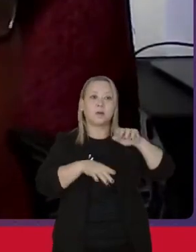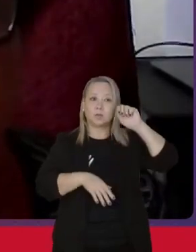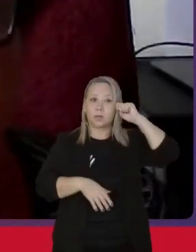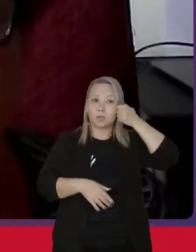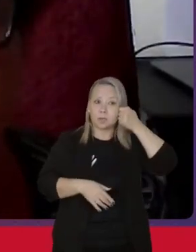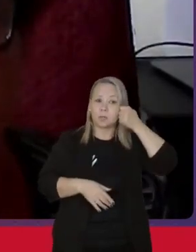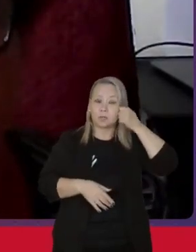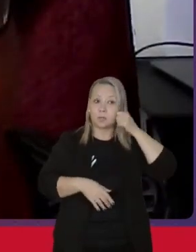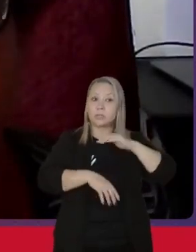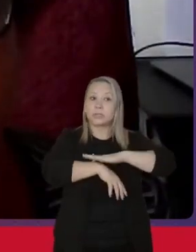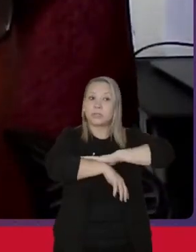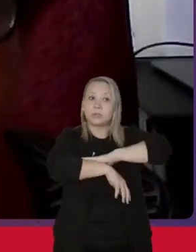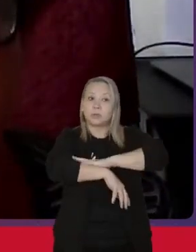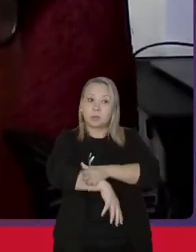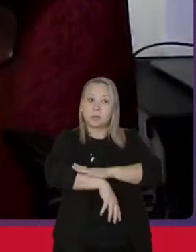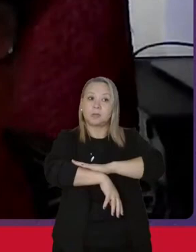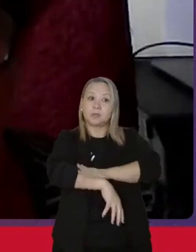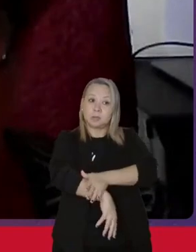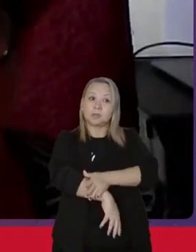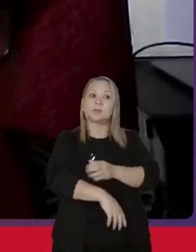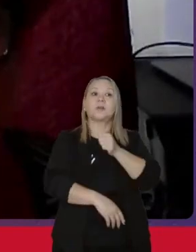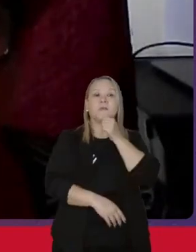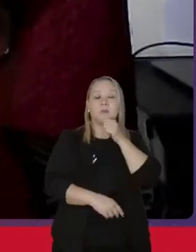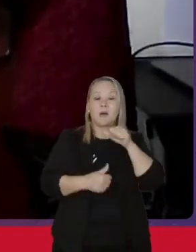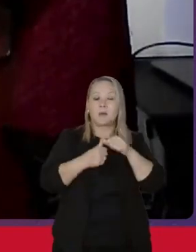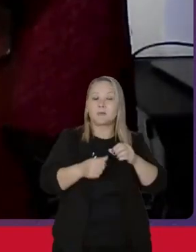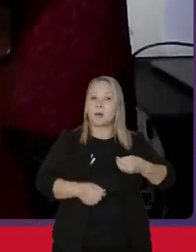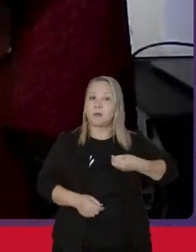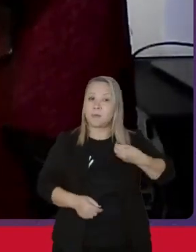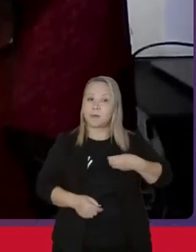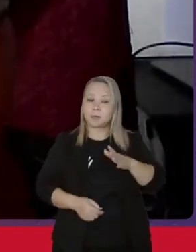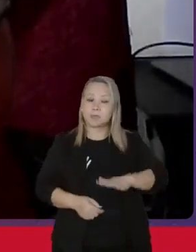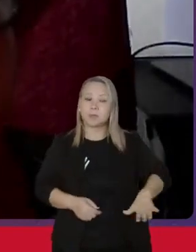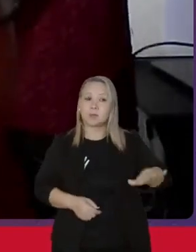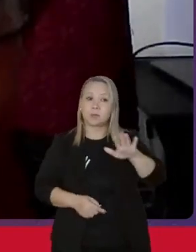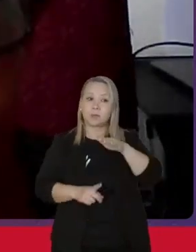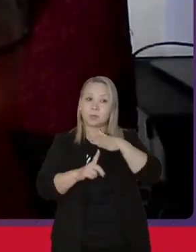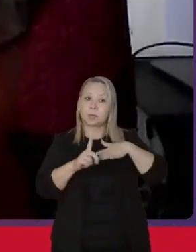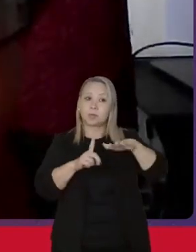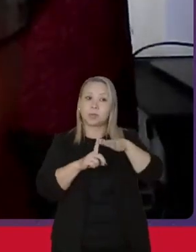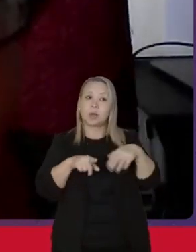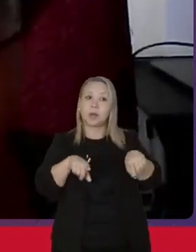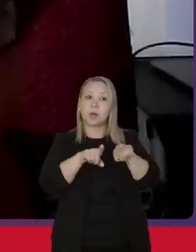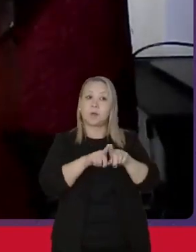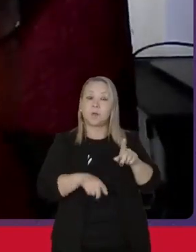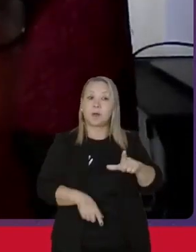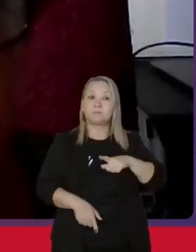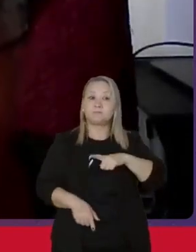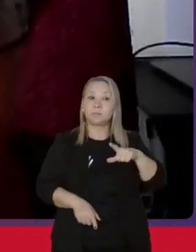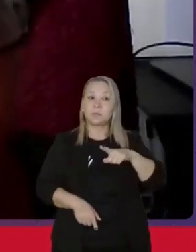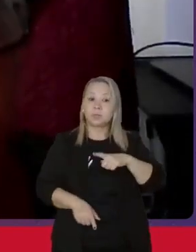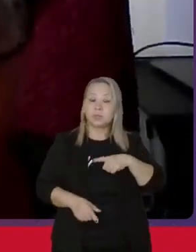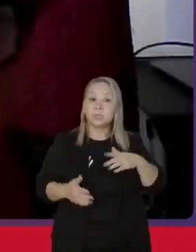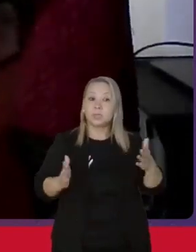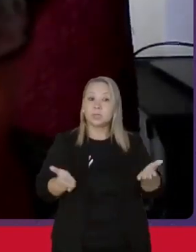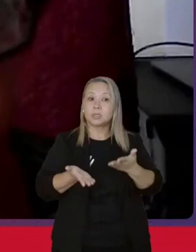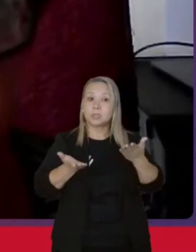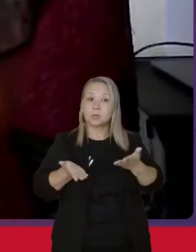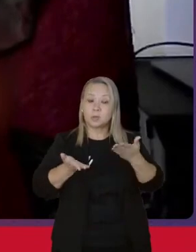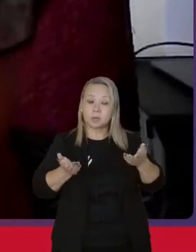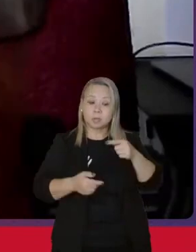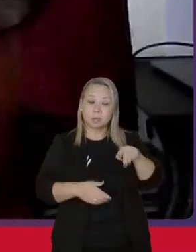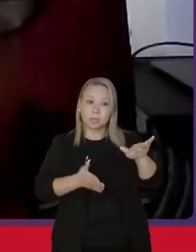e o racismo ainda está muito presente na nossa sociedade, mesmo com a existência e atuação dessa